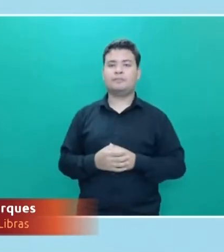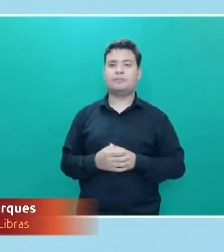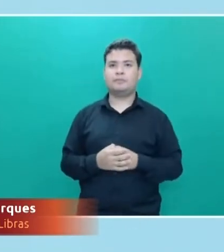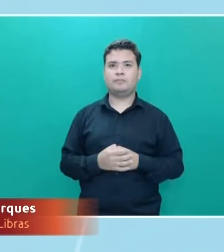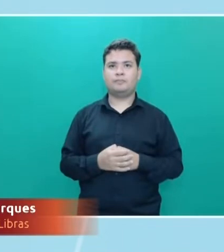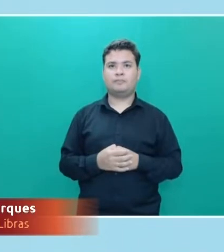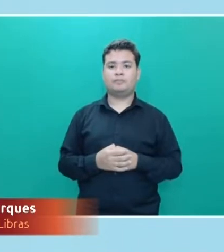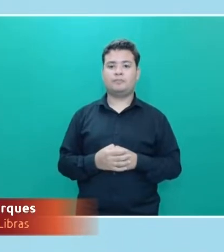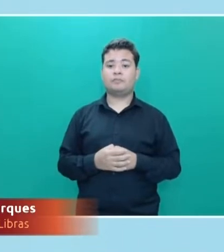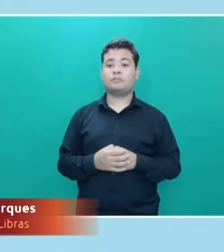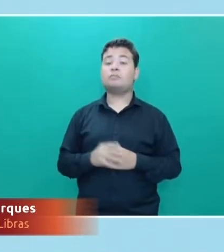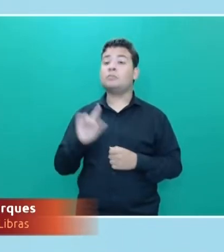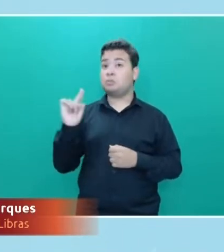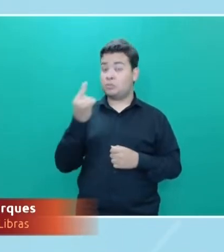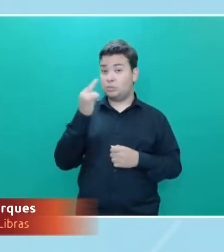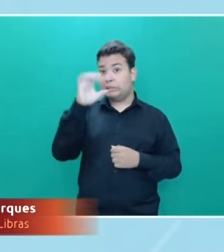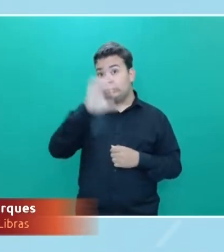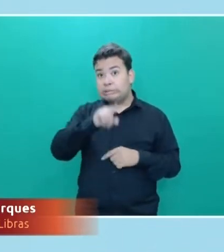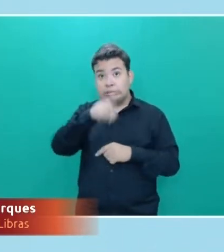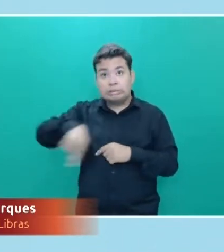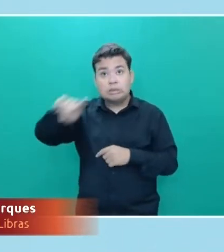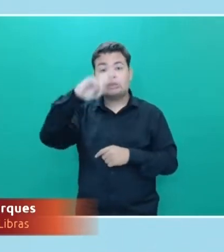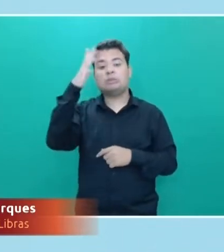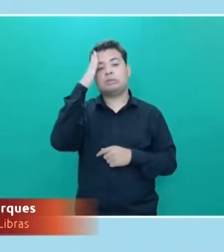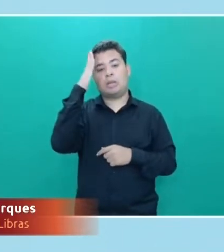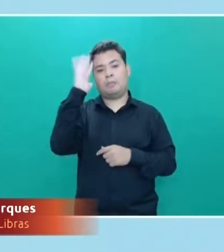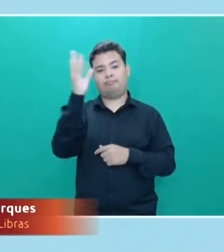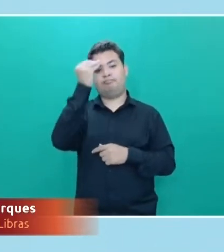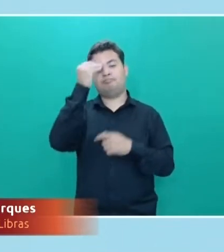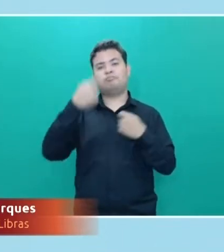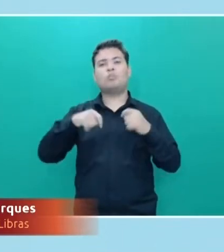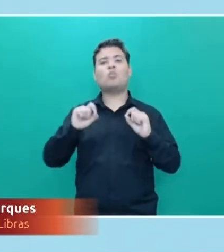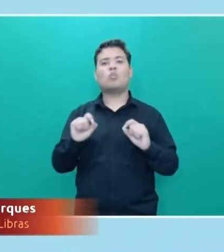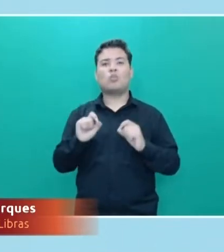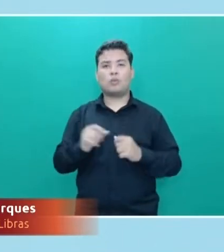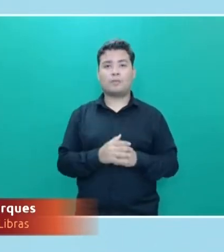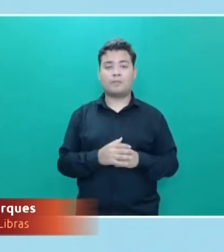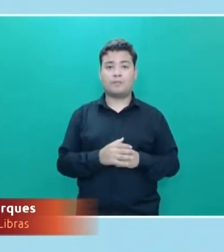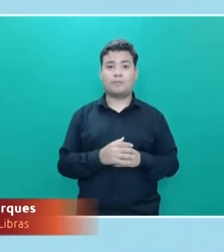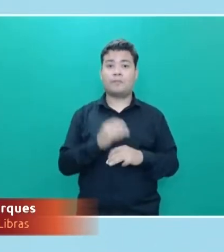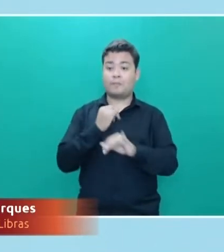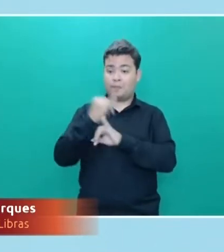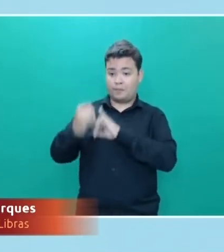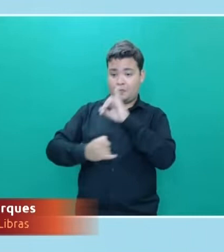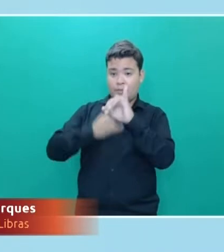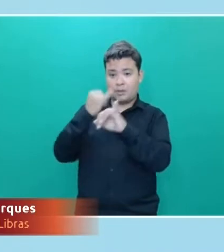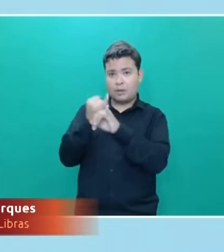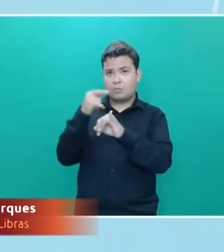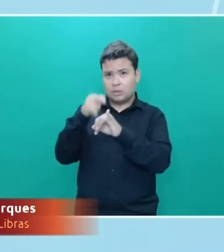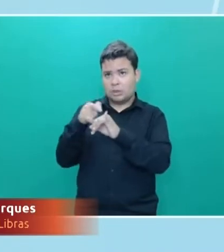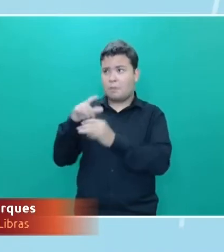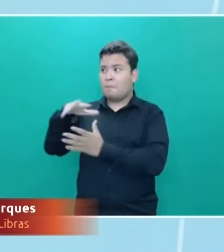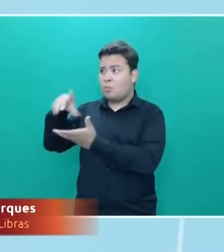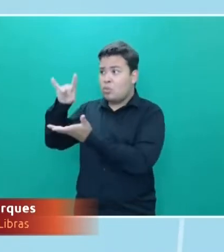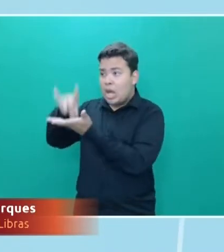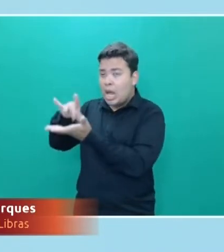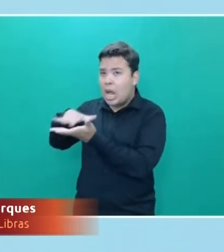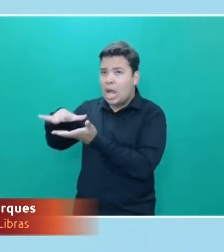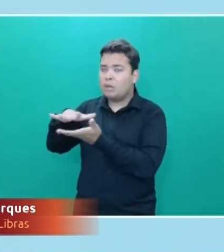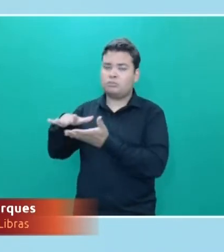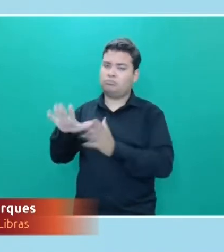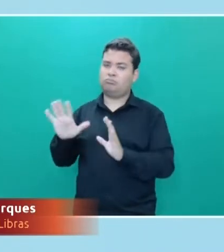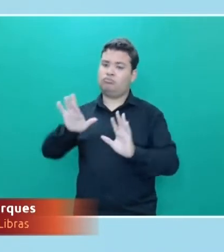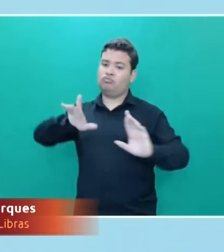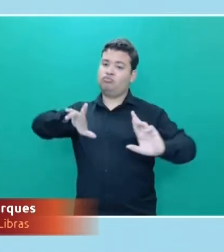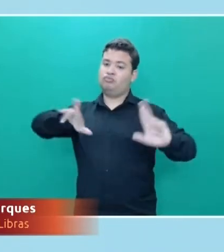que o cidadão deve ter em mente, é que, na internet, ao contrário do mundo real, que muitas vezes você consegue